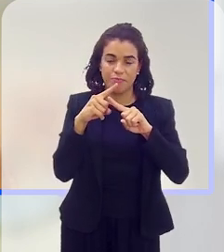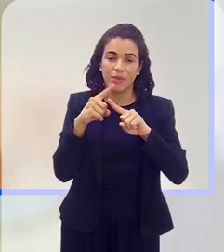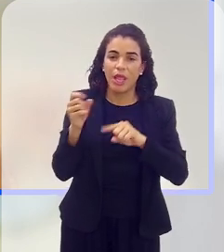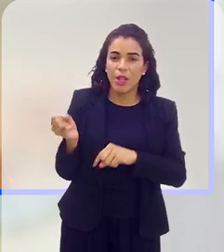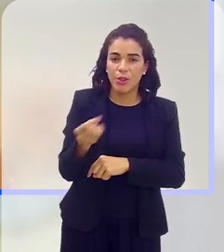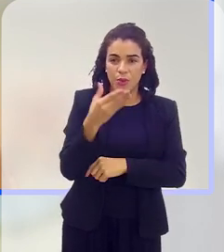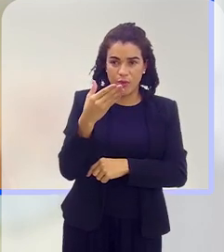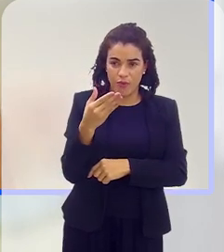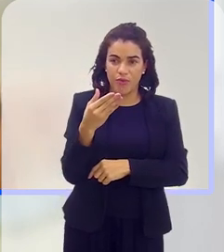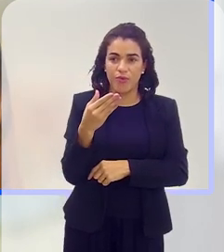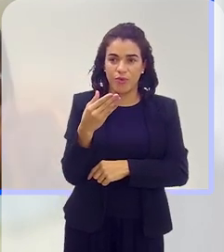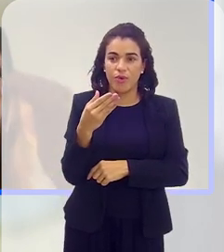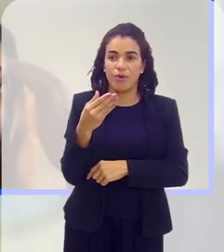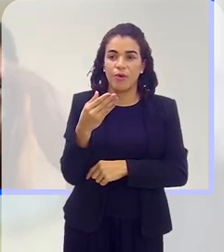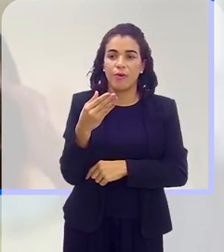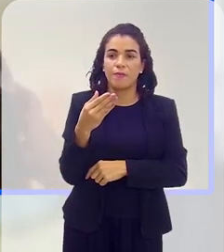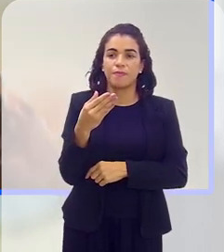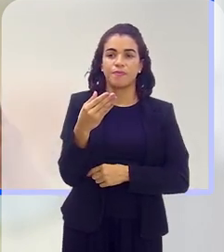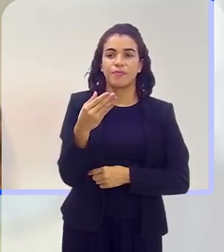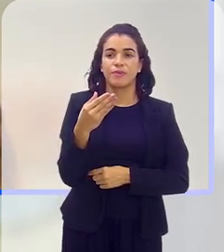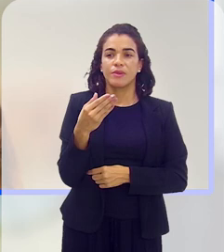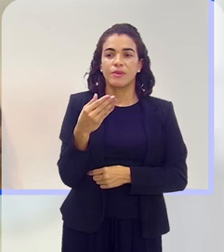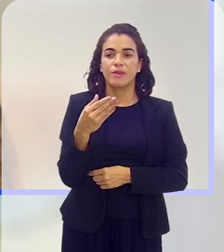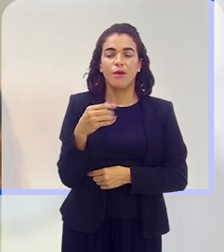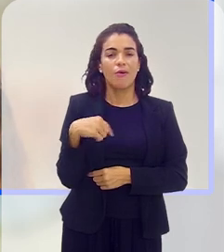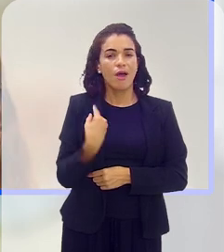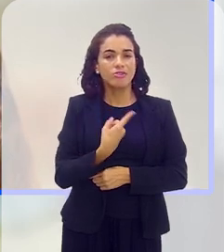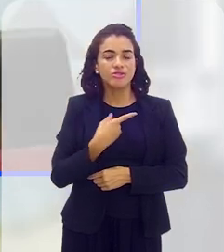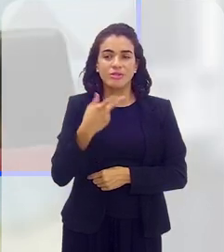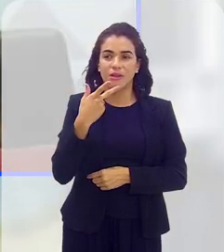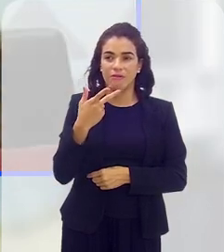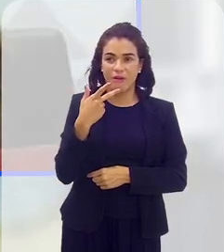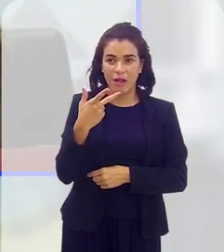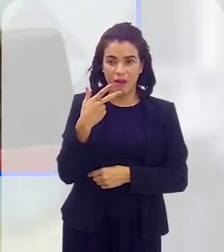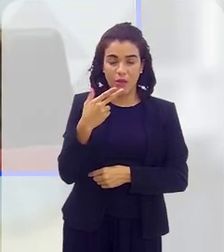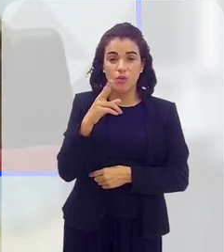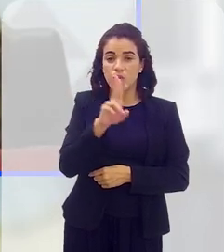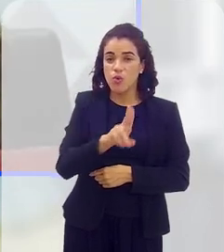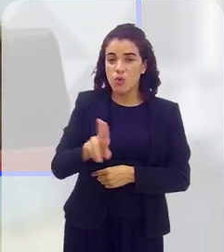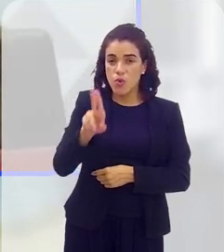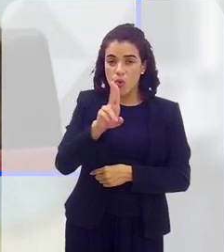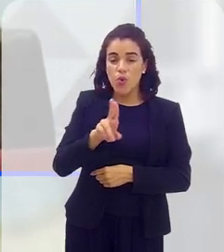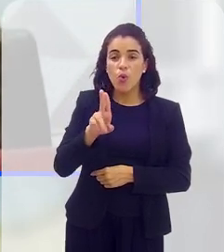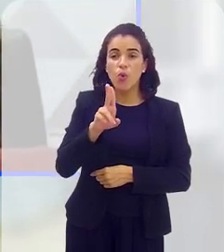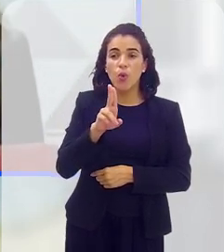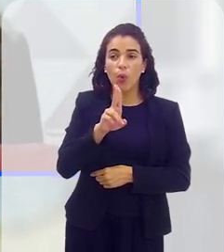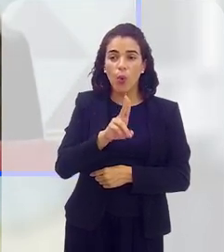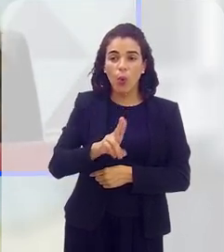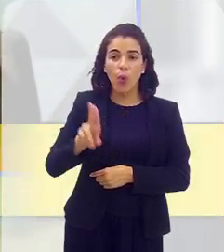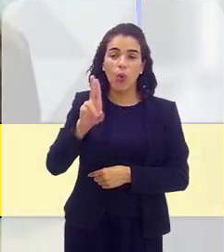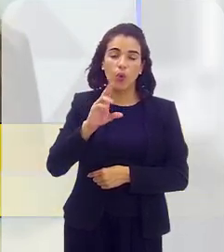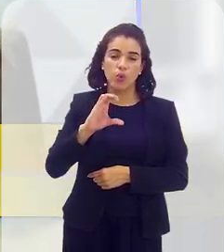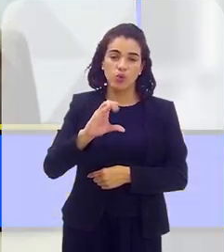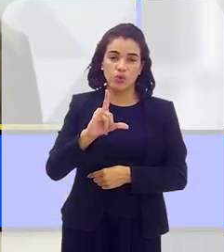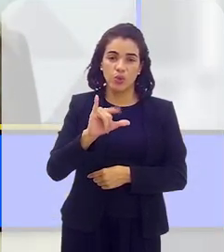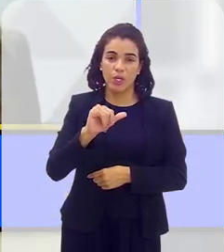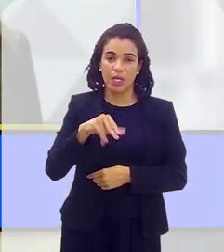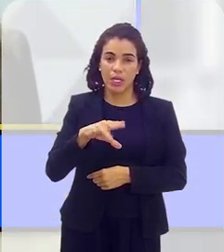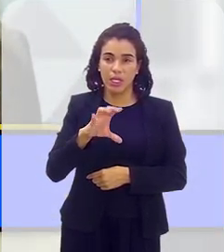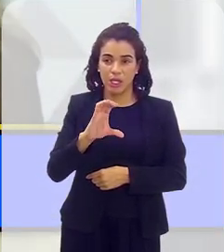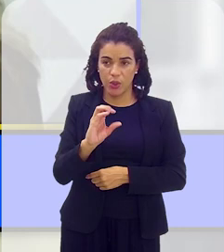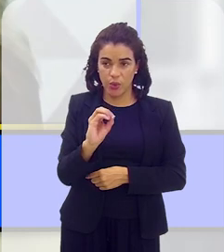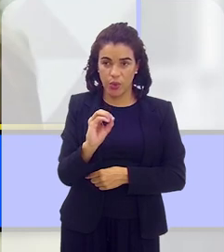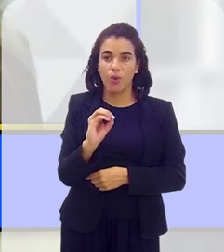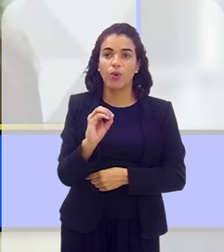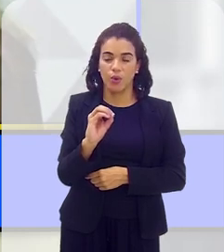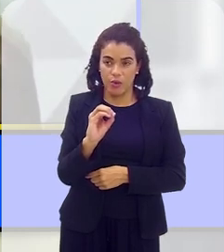que ainda é muito novo, né, Kênia? Então, a gente está falando de início de uso clínico aqui no Brasil, de uso clínico há um